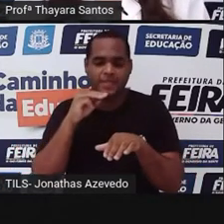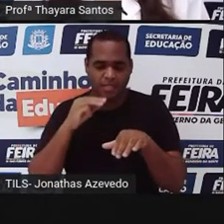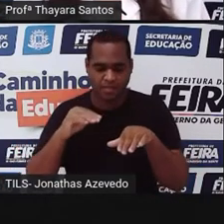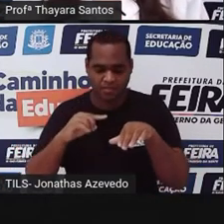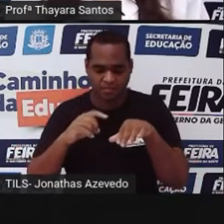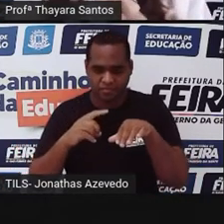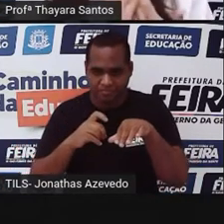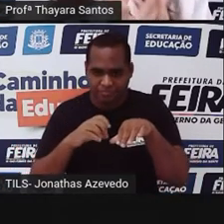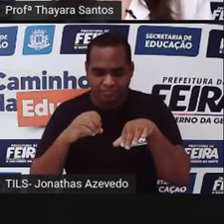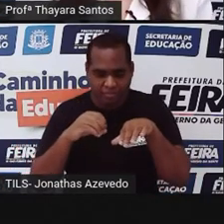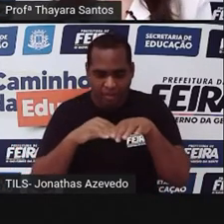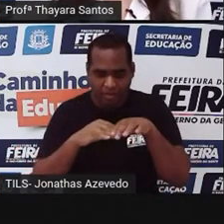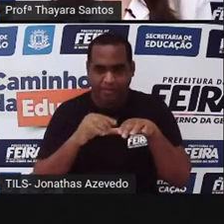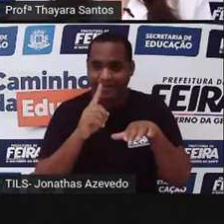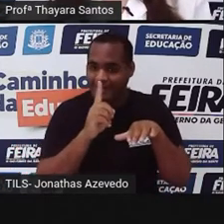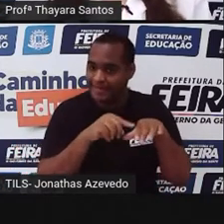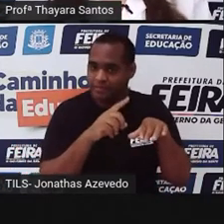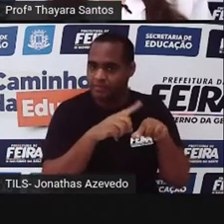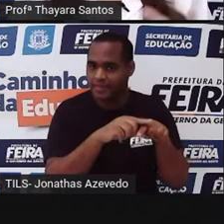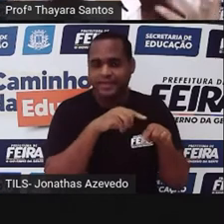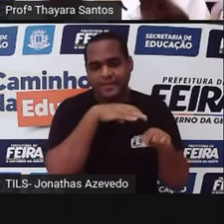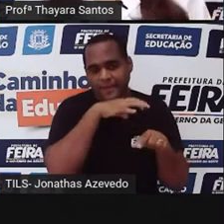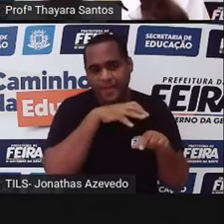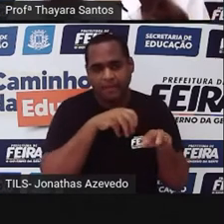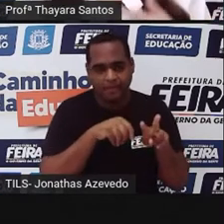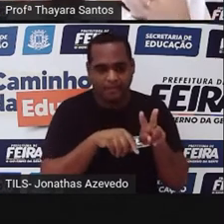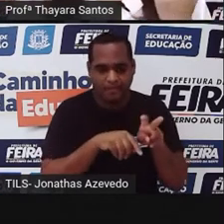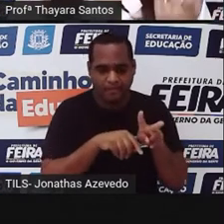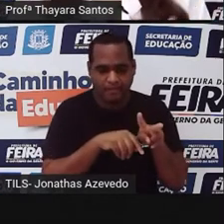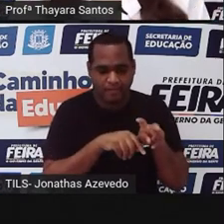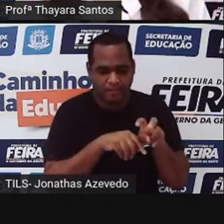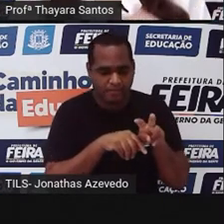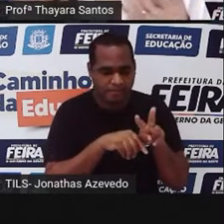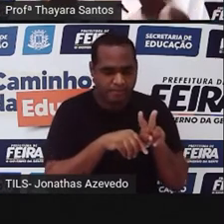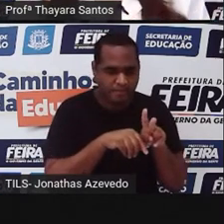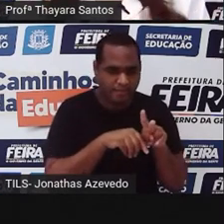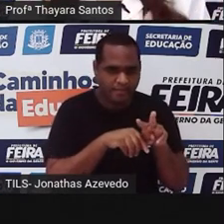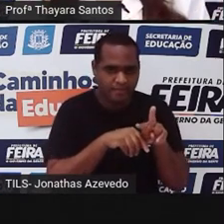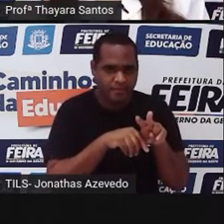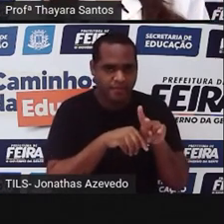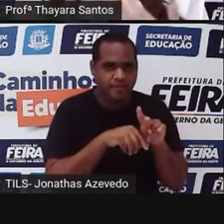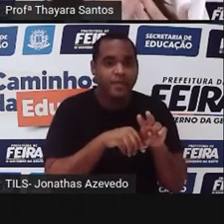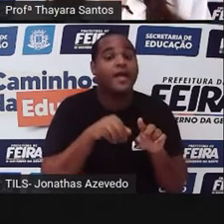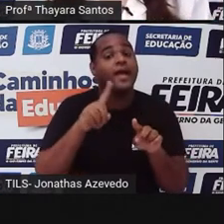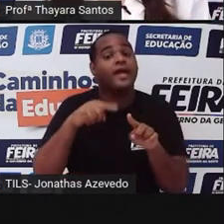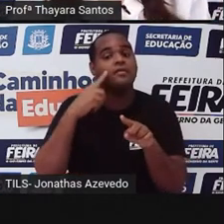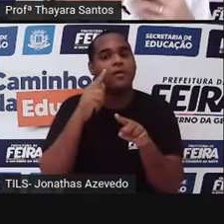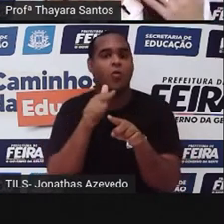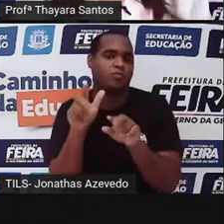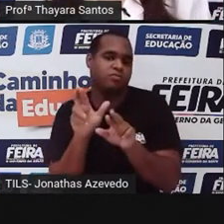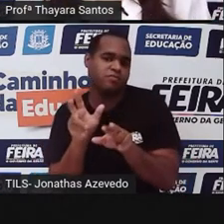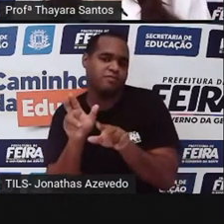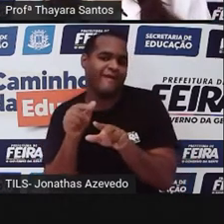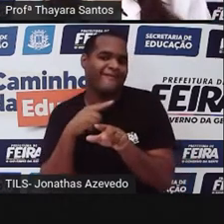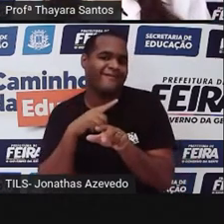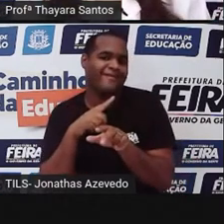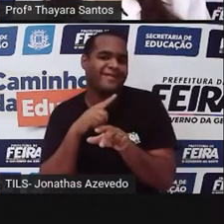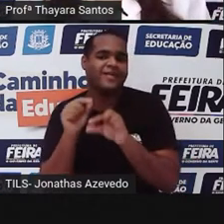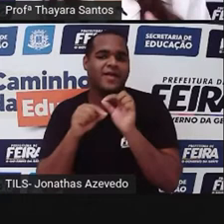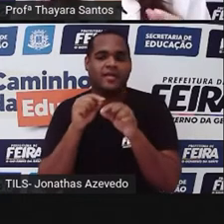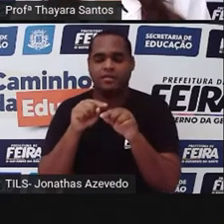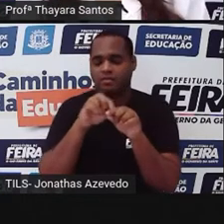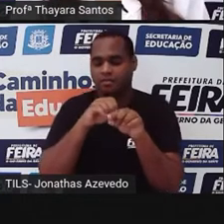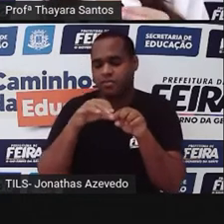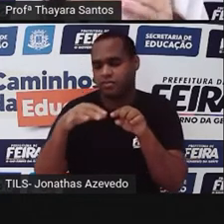espermatozoide dentro da fêmea. Mas tem alguns casos que fazem reprodução externa. Eles liberam esses espermatozoides.